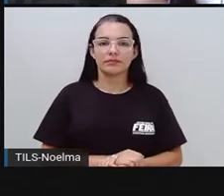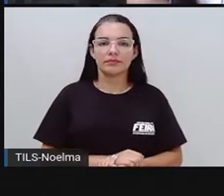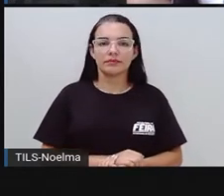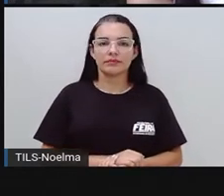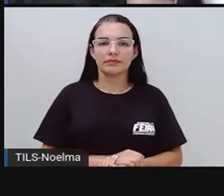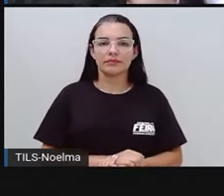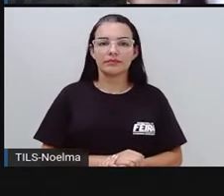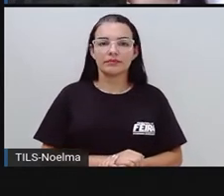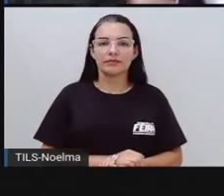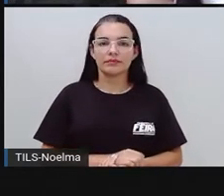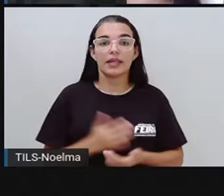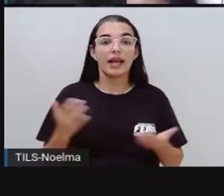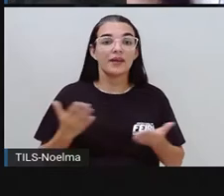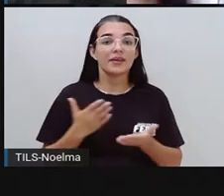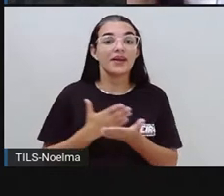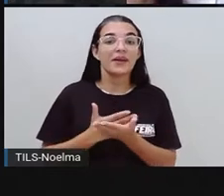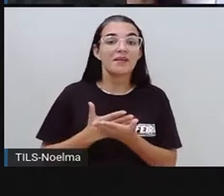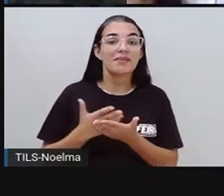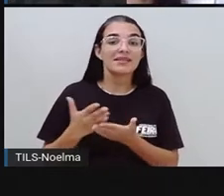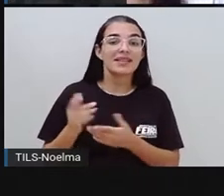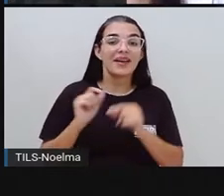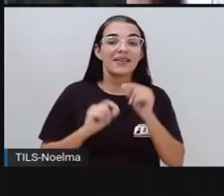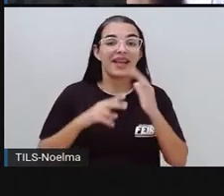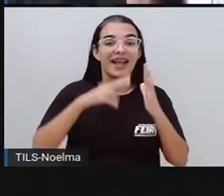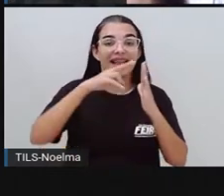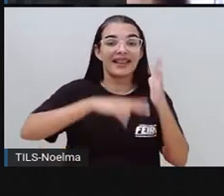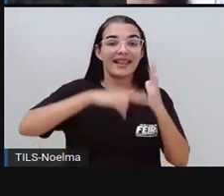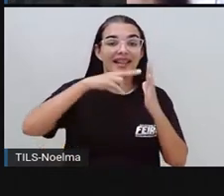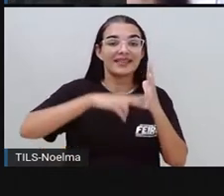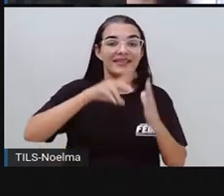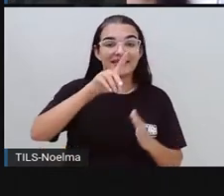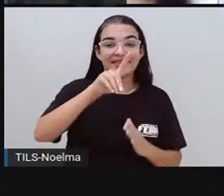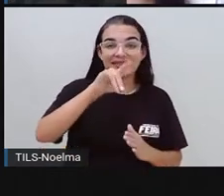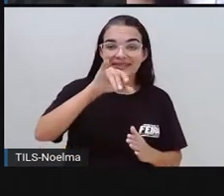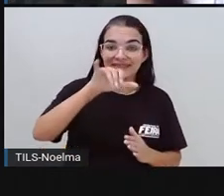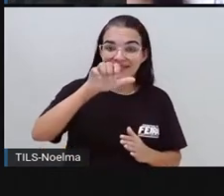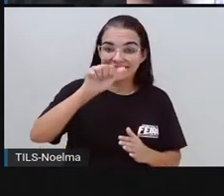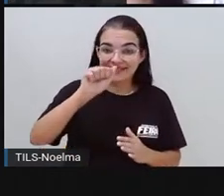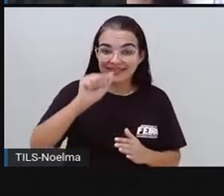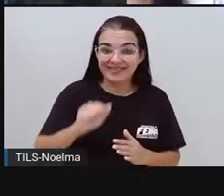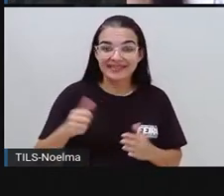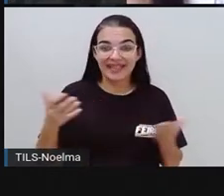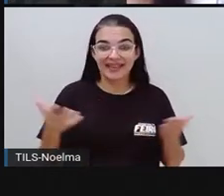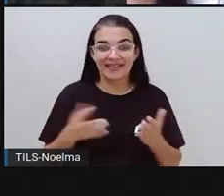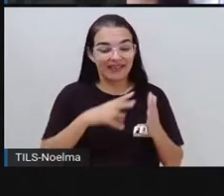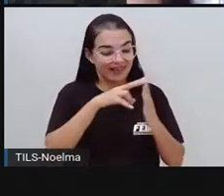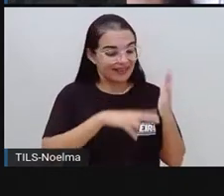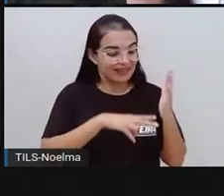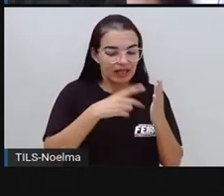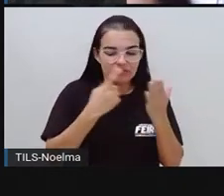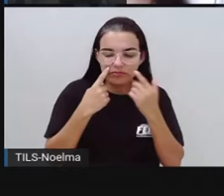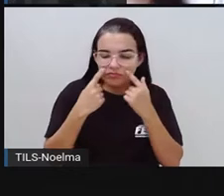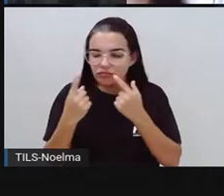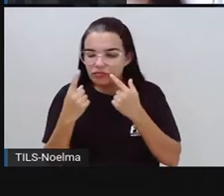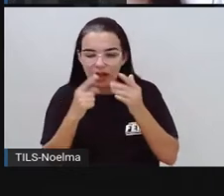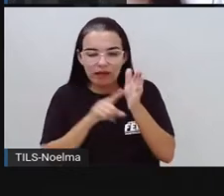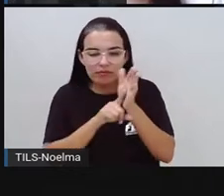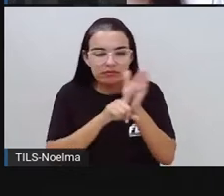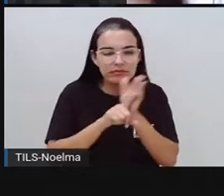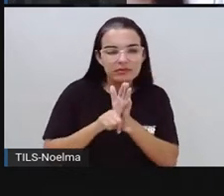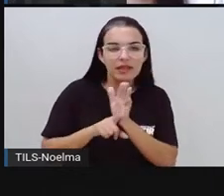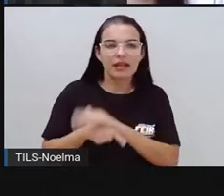E aí, para começar, como leitura do dia, como a leitura de observação e análise desta